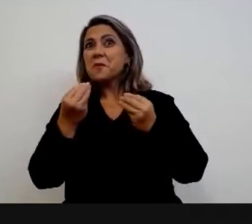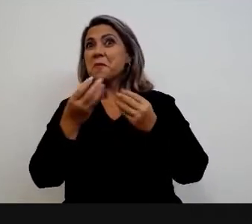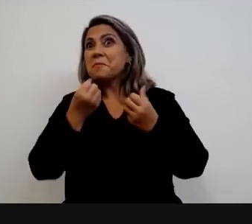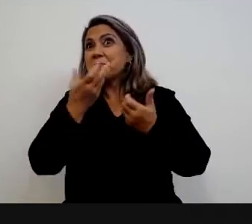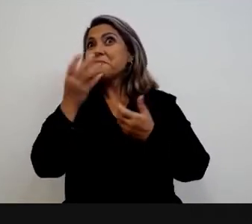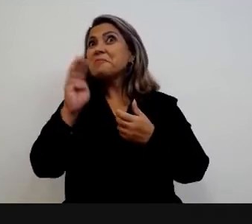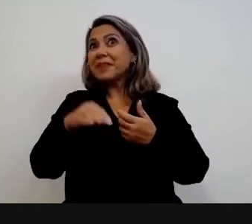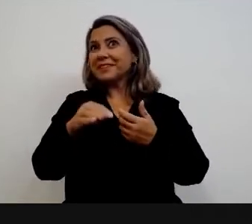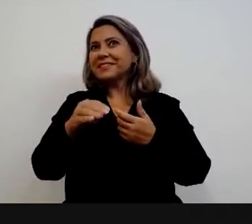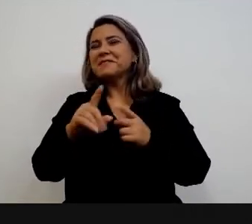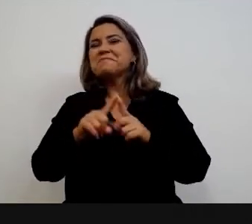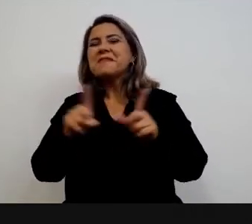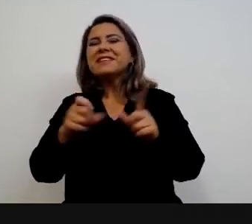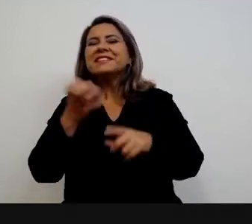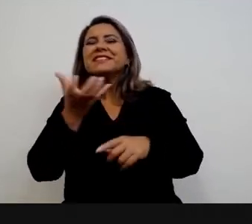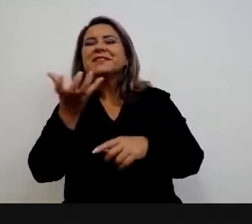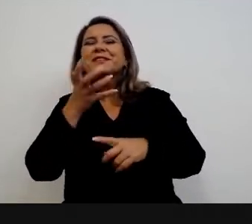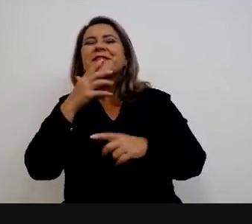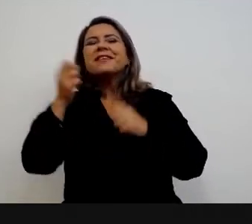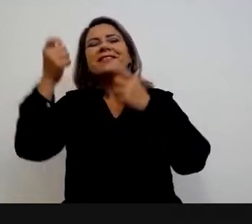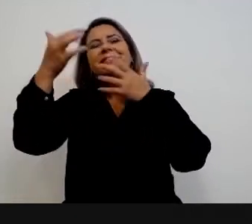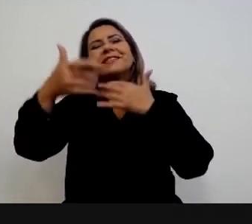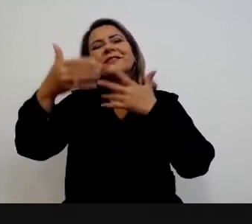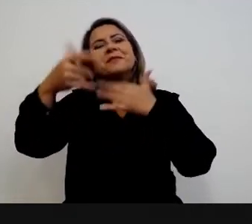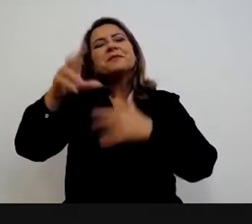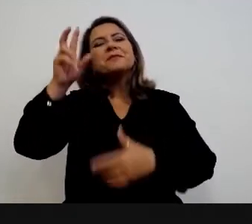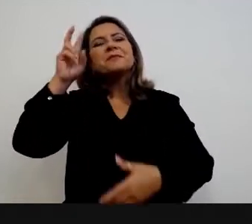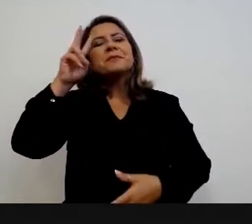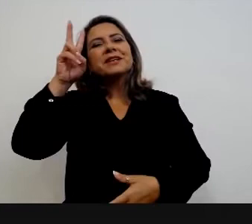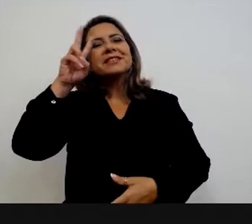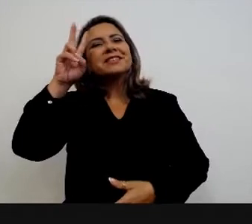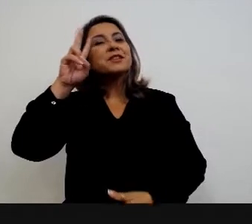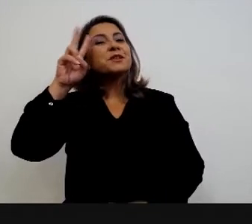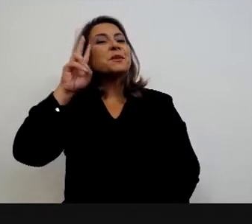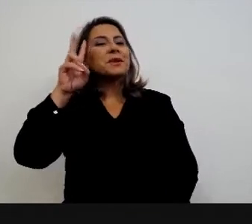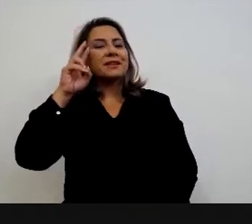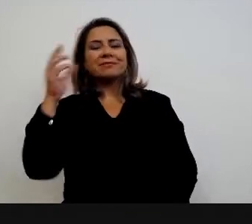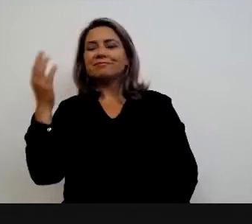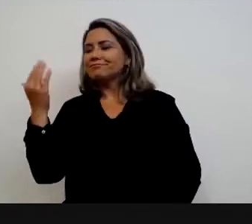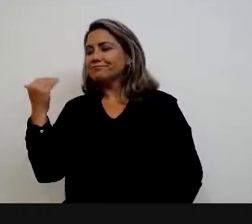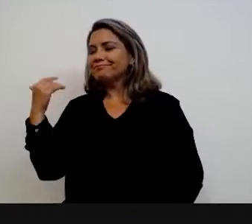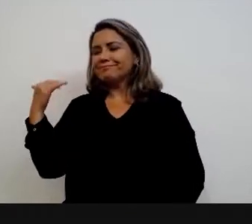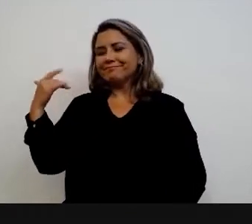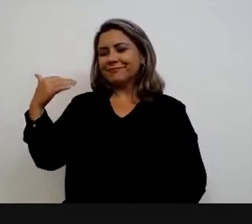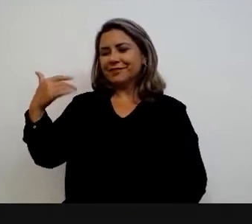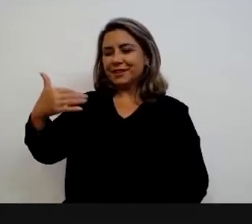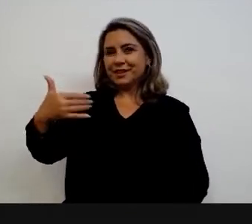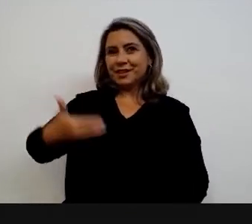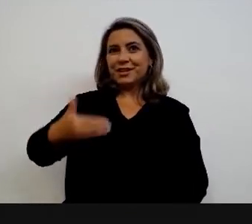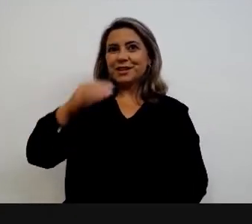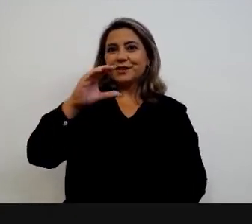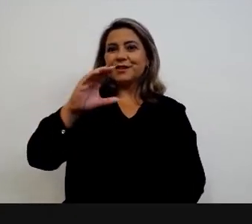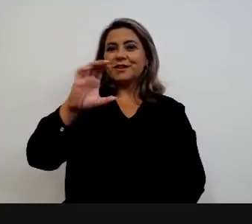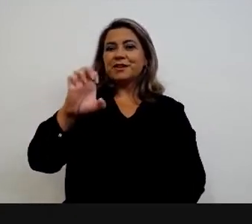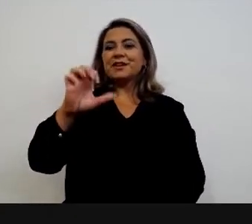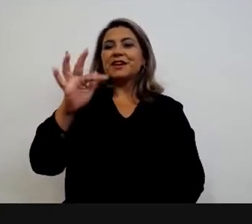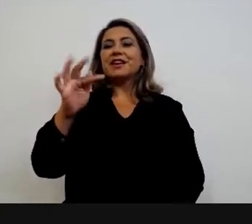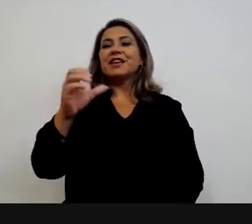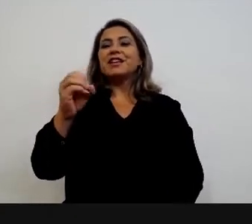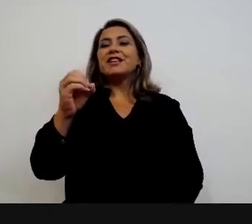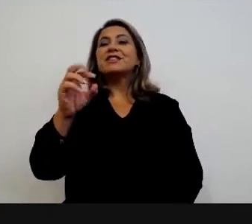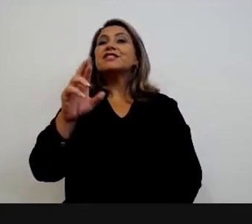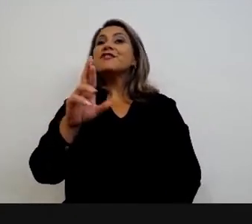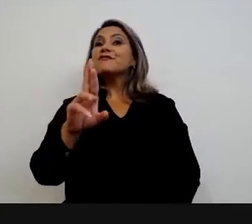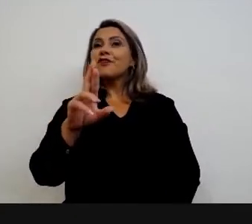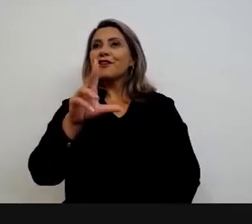falar um pouco da história, já que eu, de certa medida, faço parte da história desta casa. O CFO tem 25 anos